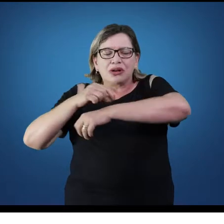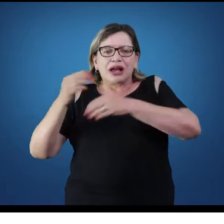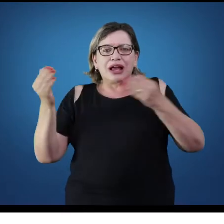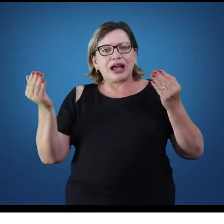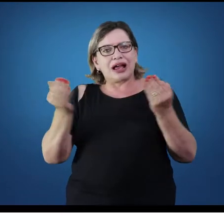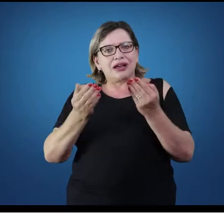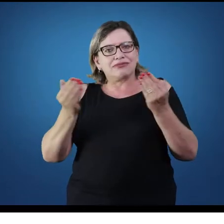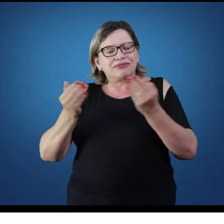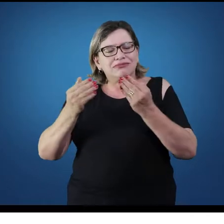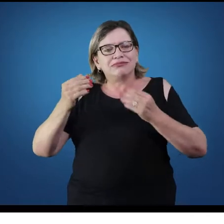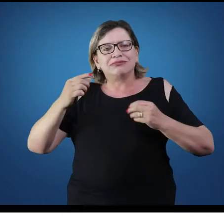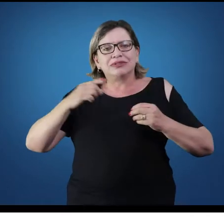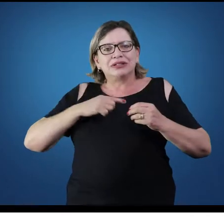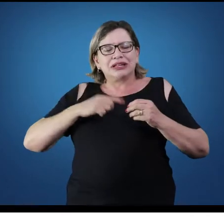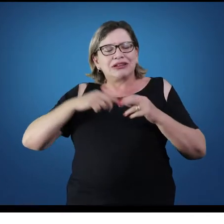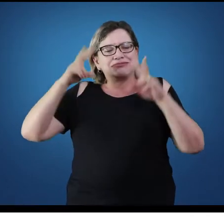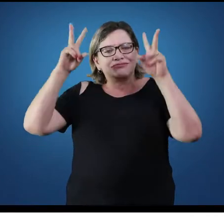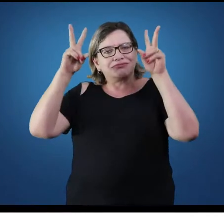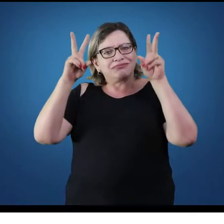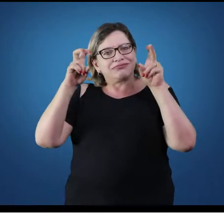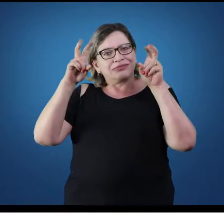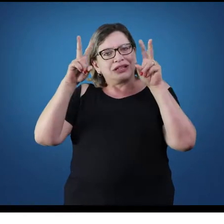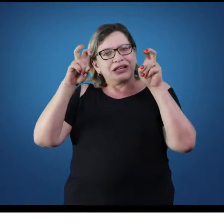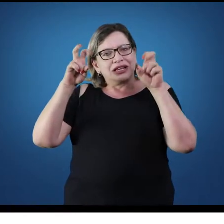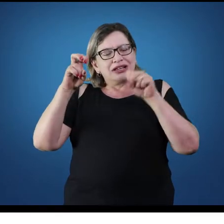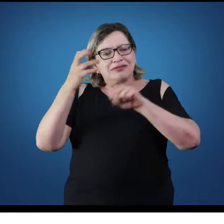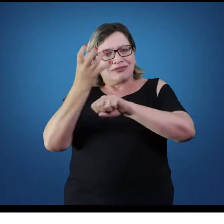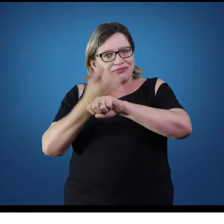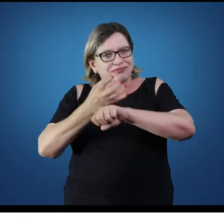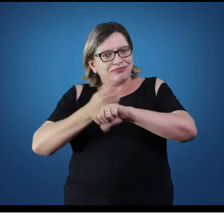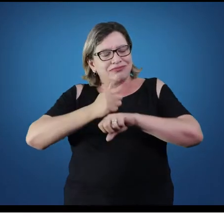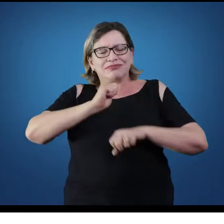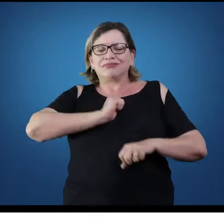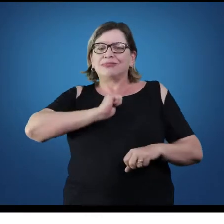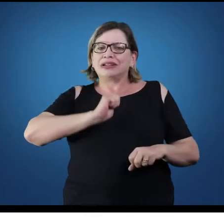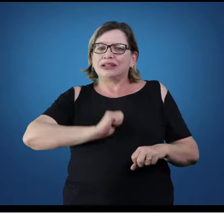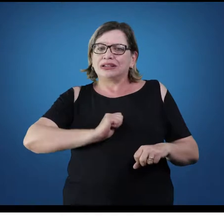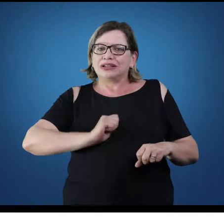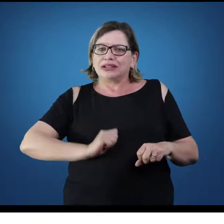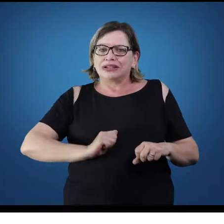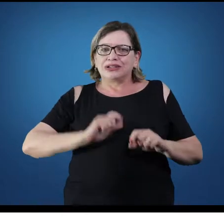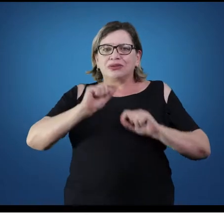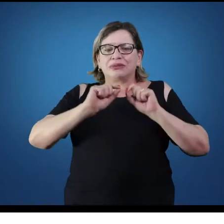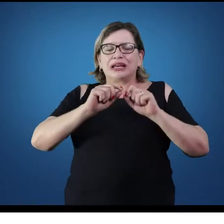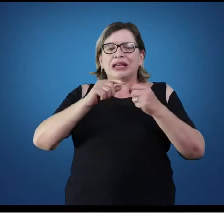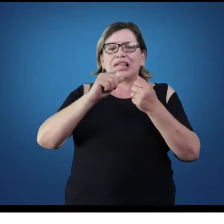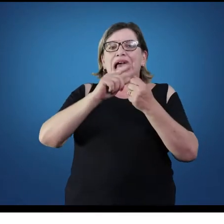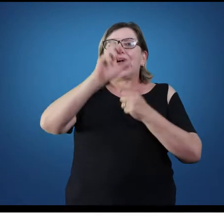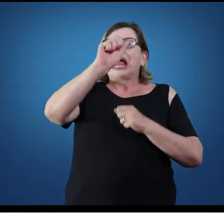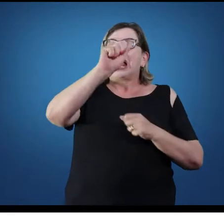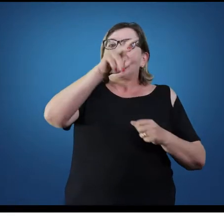agora num conteúdo da disciplina de anatomia ligada a aparelhos e sistemas.